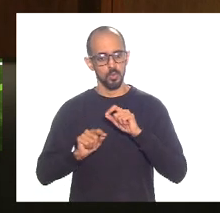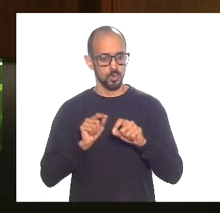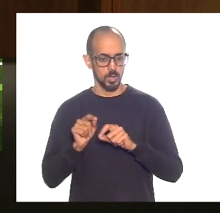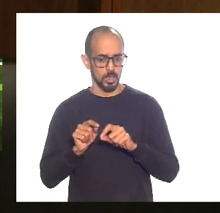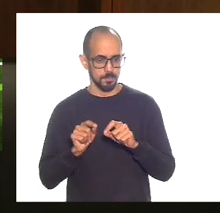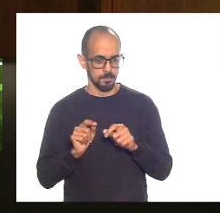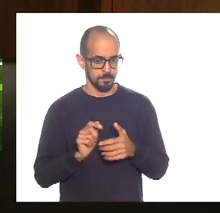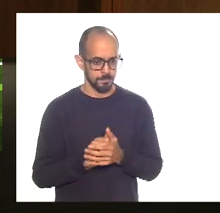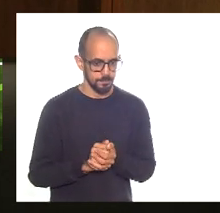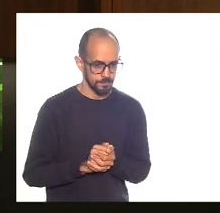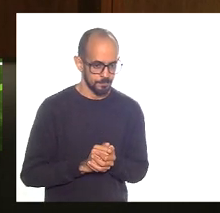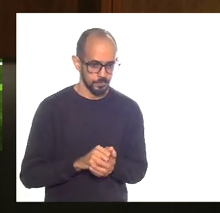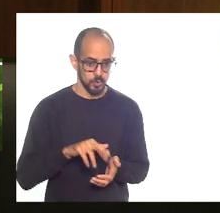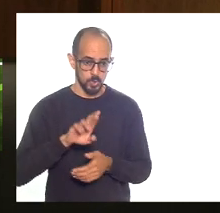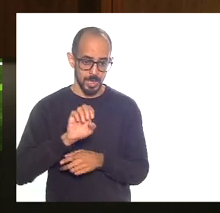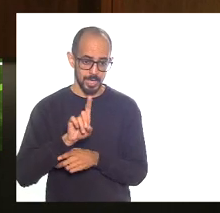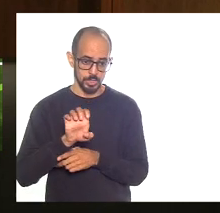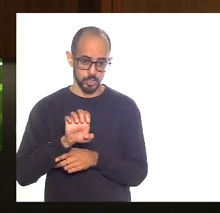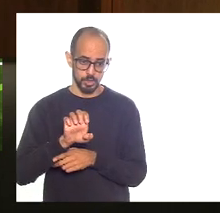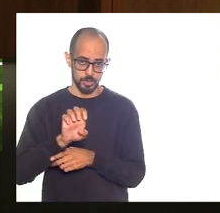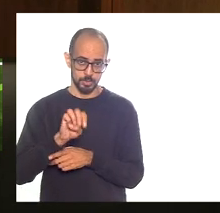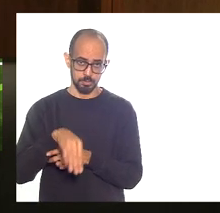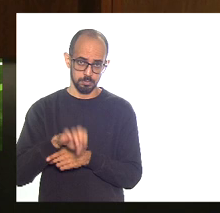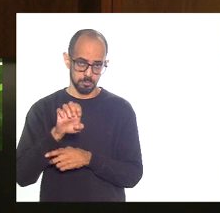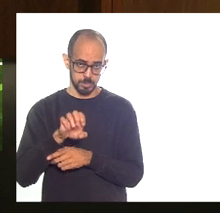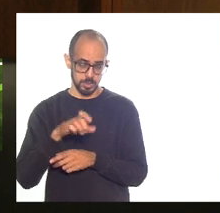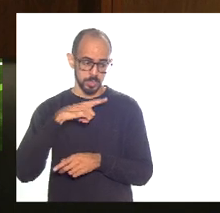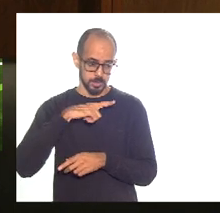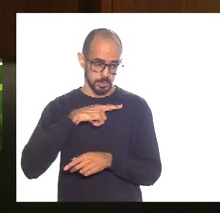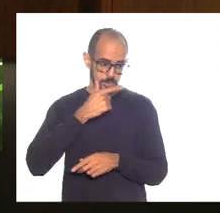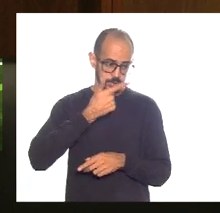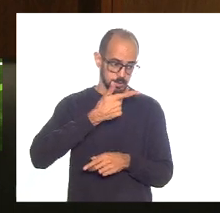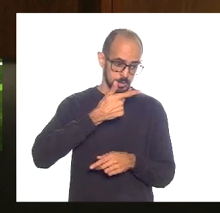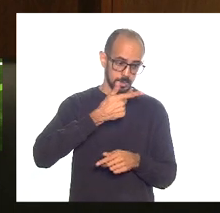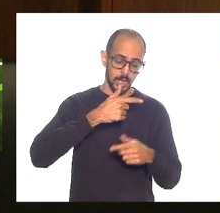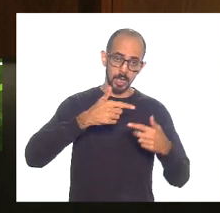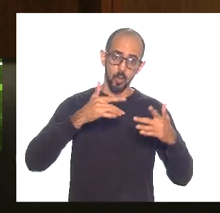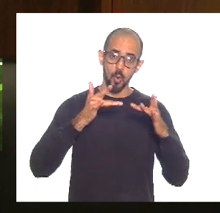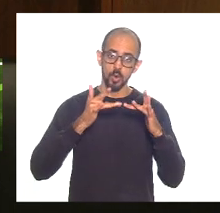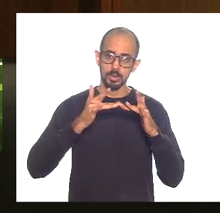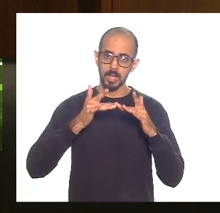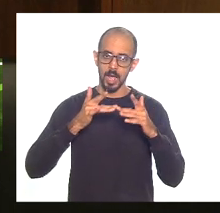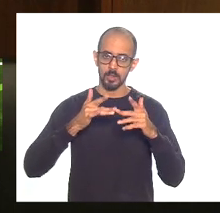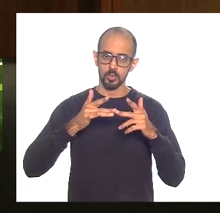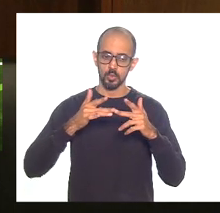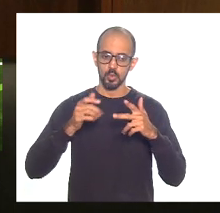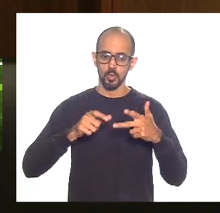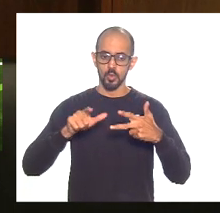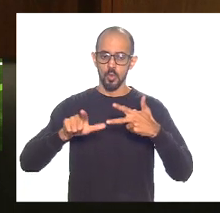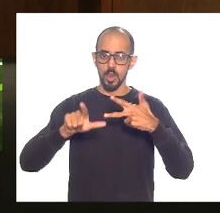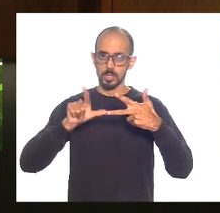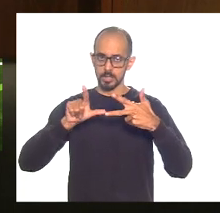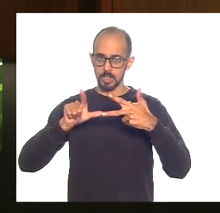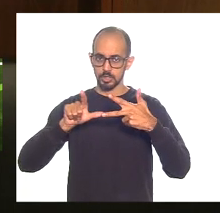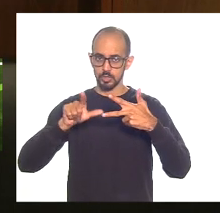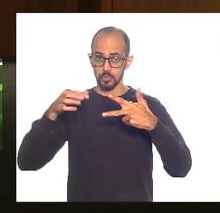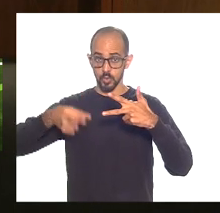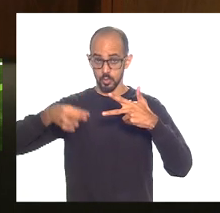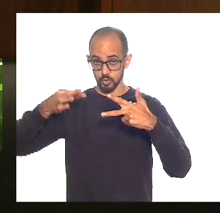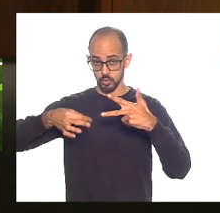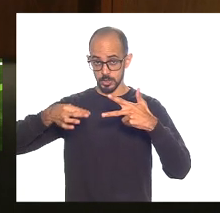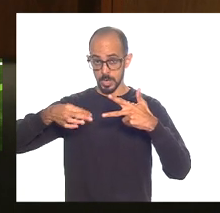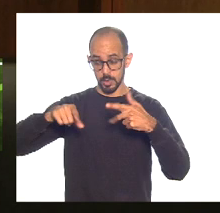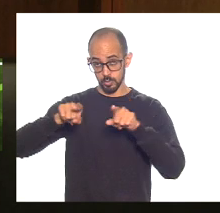regime tem a ver com os outros poderes, legislativo, o judiciário, que nós pudéssemos,